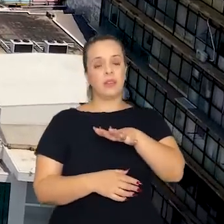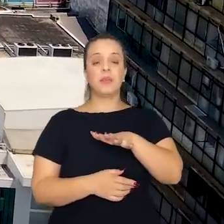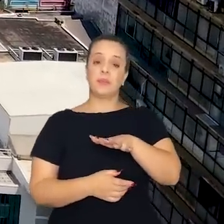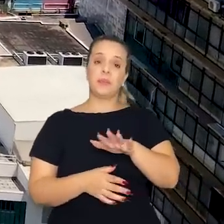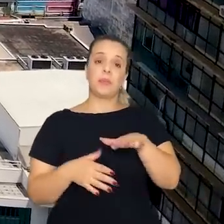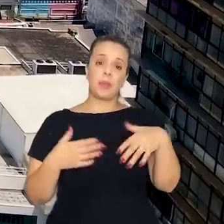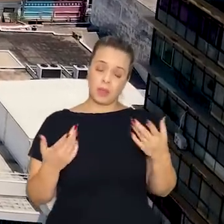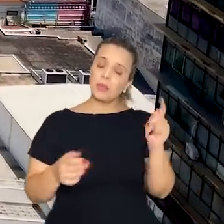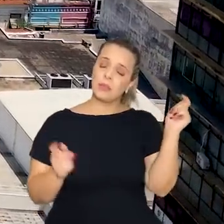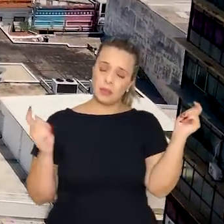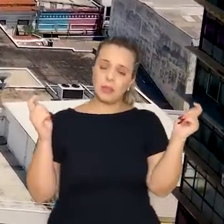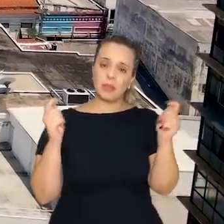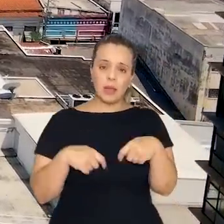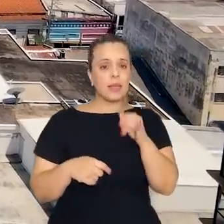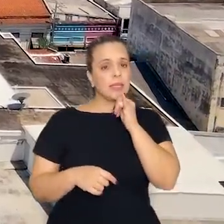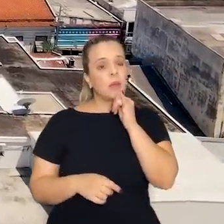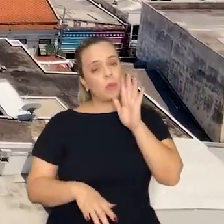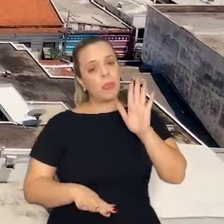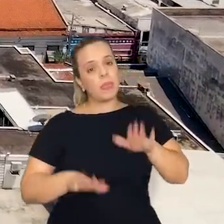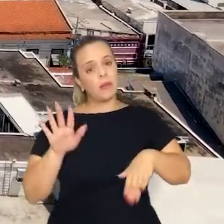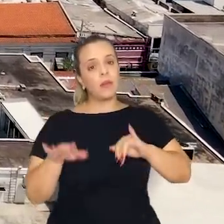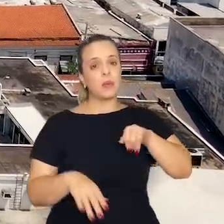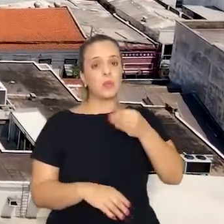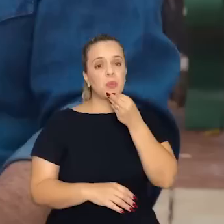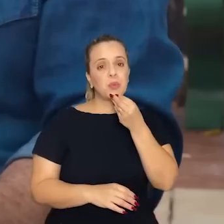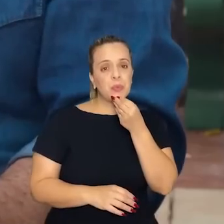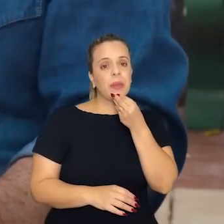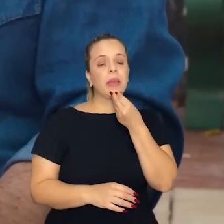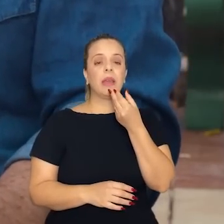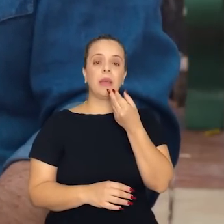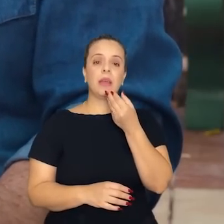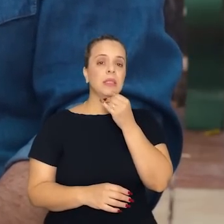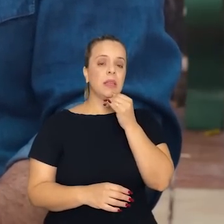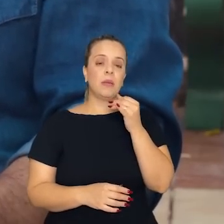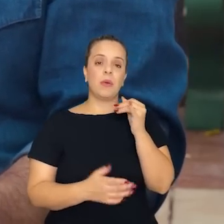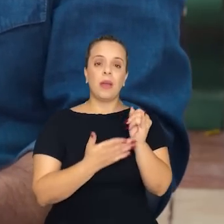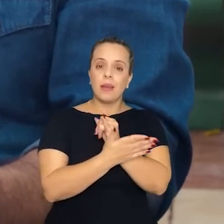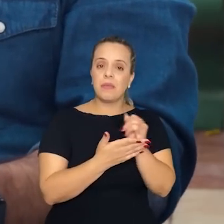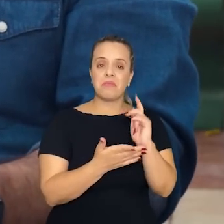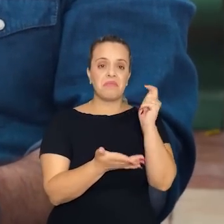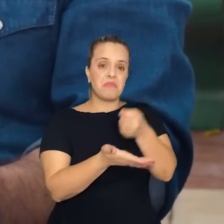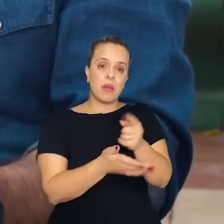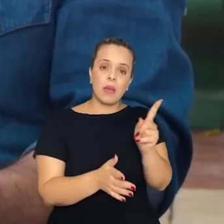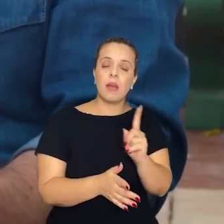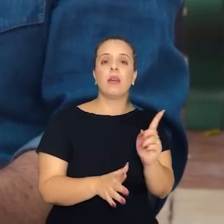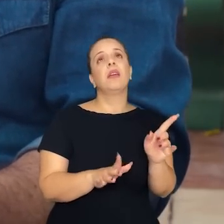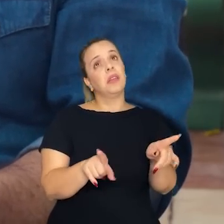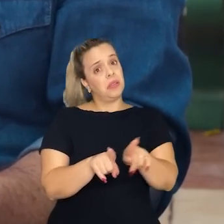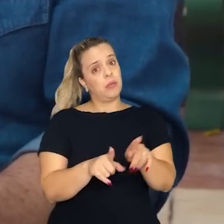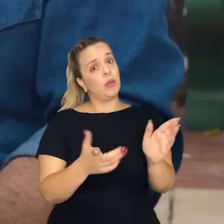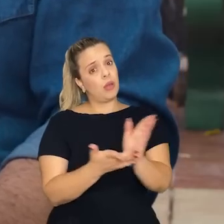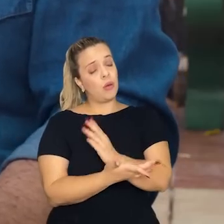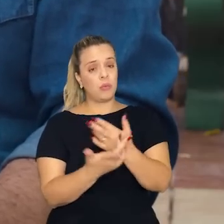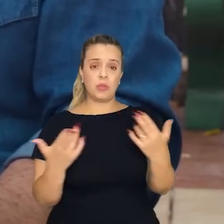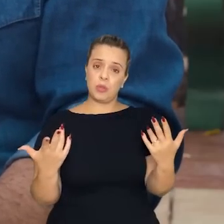E aí sim, aí a possibilidade de ter não só isenção fiscal, mas em algum momento isso também tem,